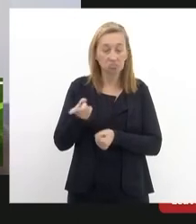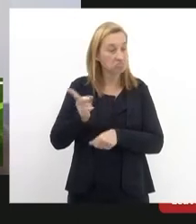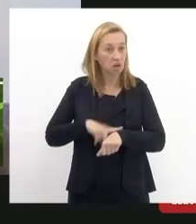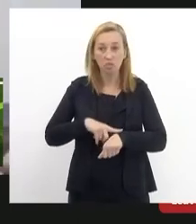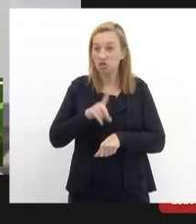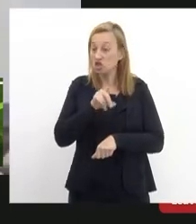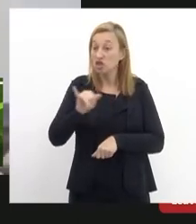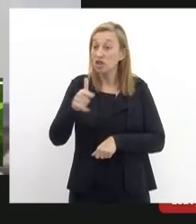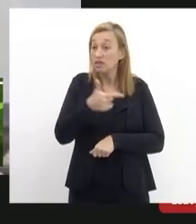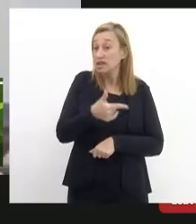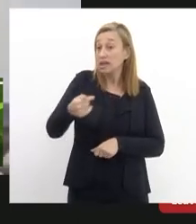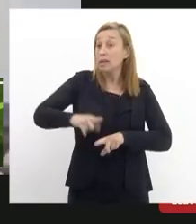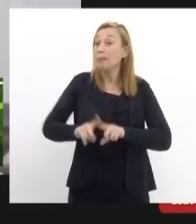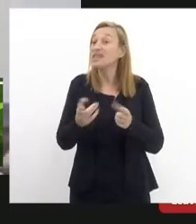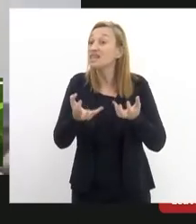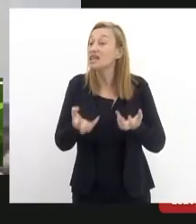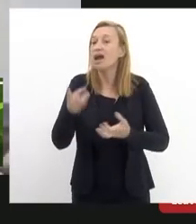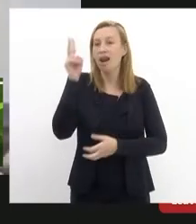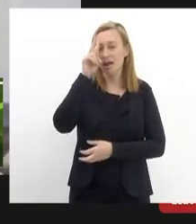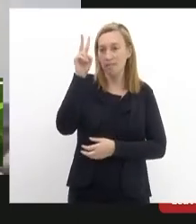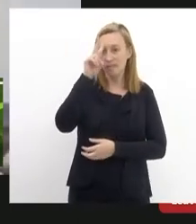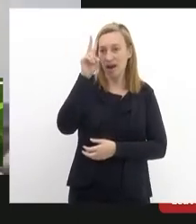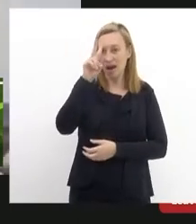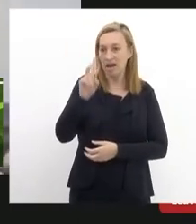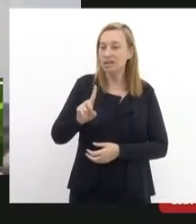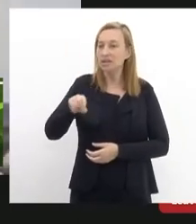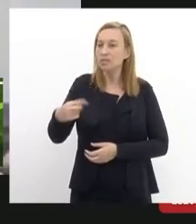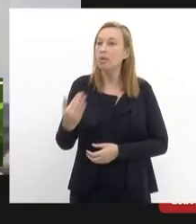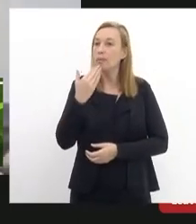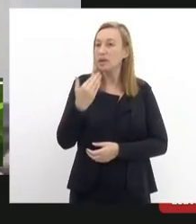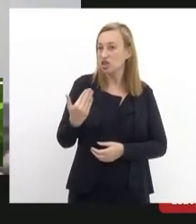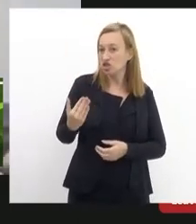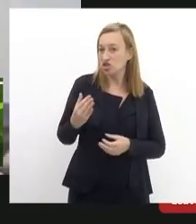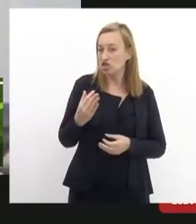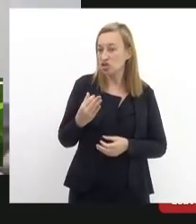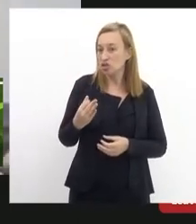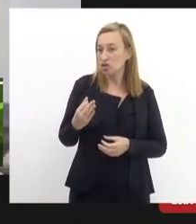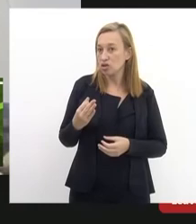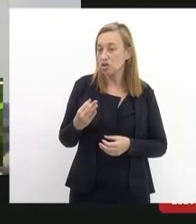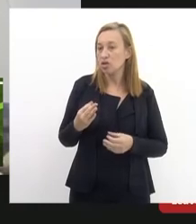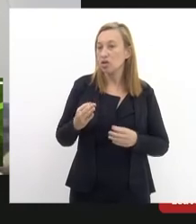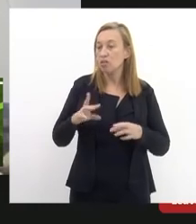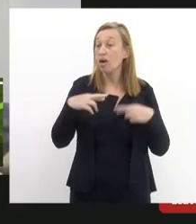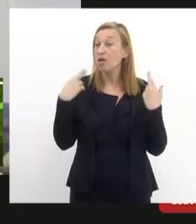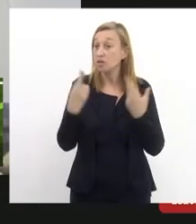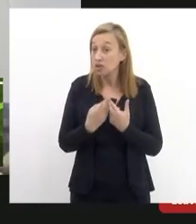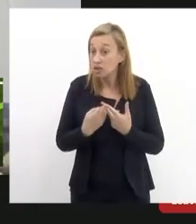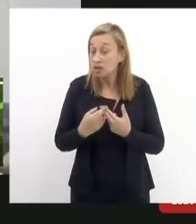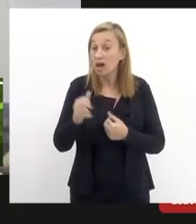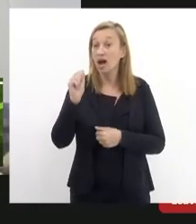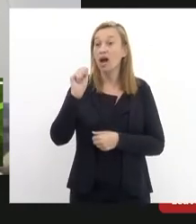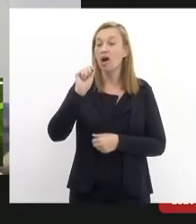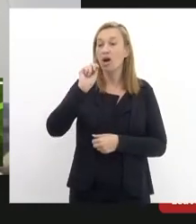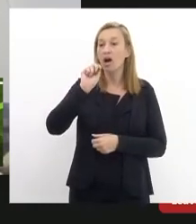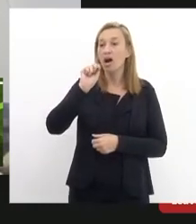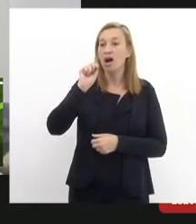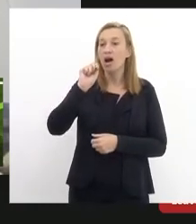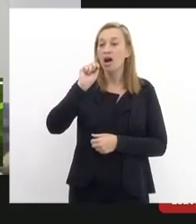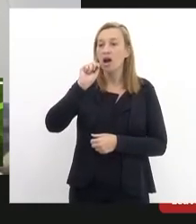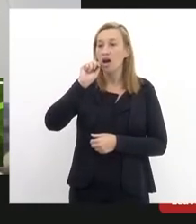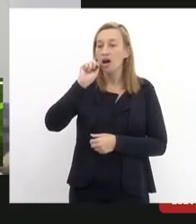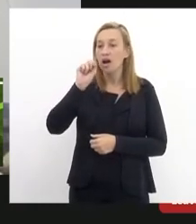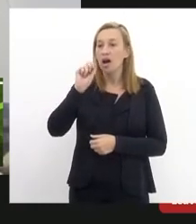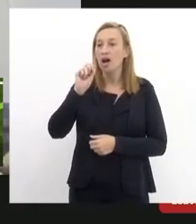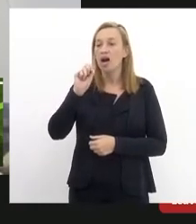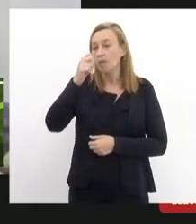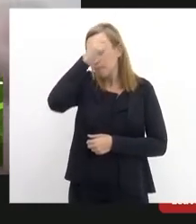mas queria lembrar que para além de pedir uma audiência ao Eduardo Paes para além de acionar a Procuradoria